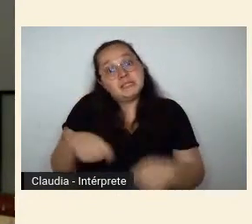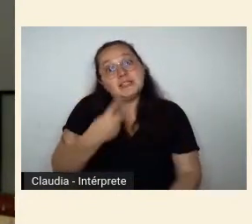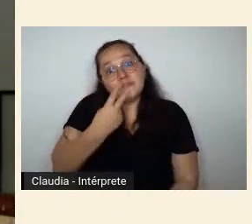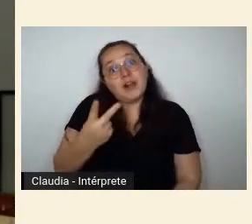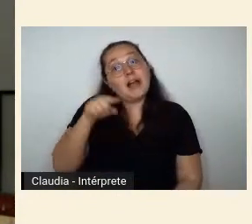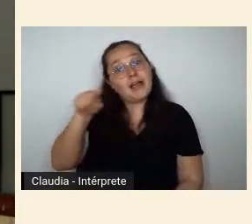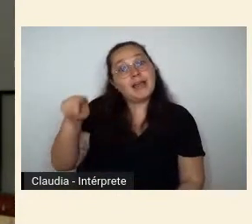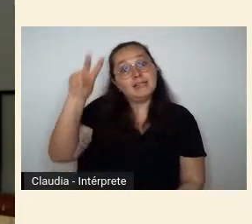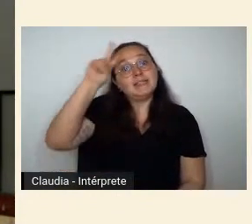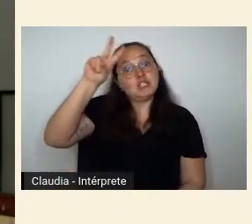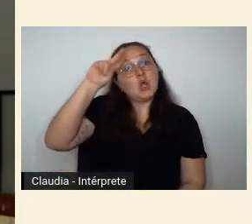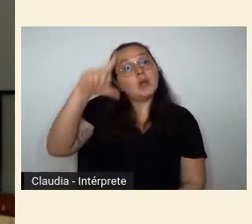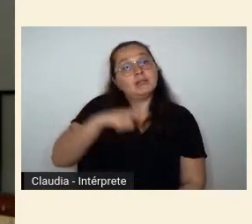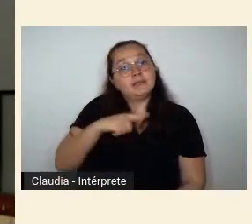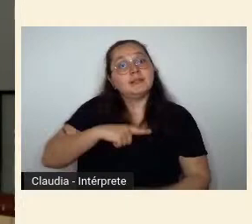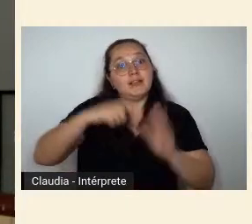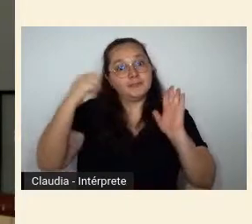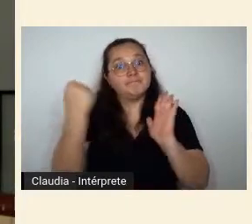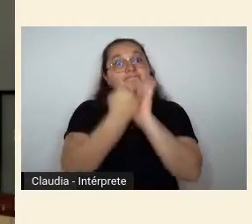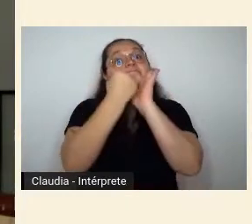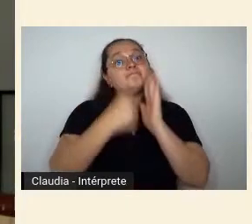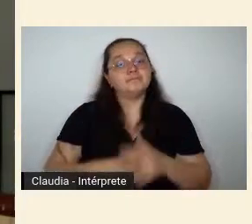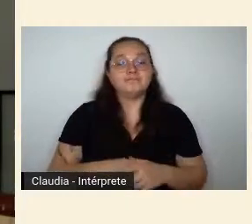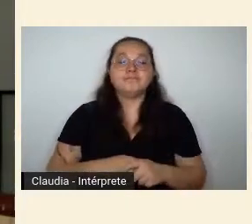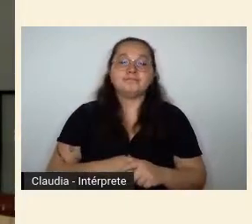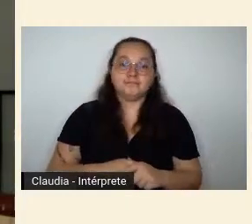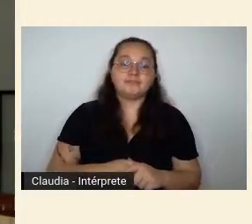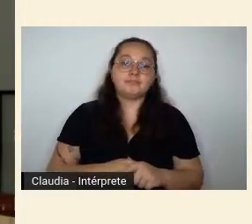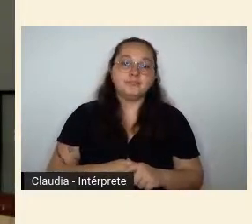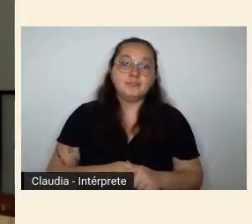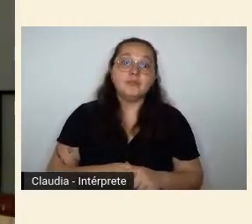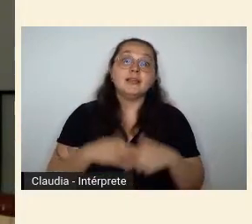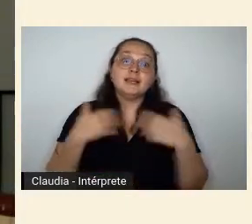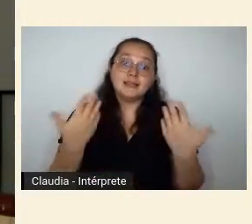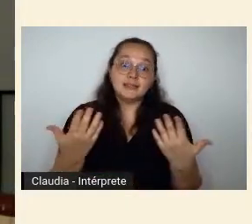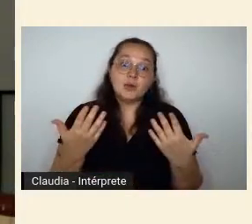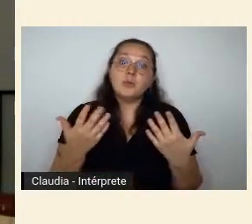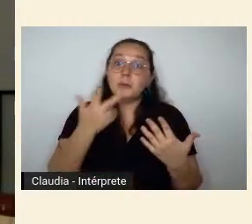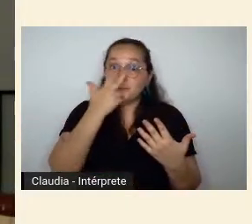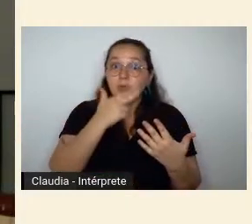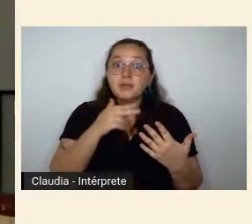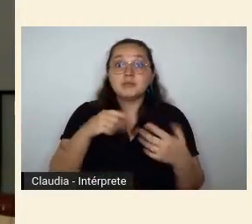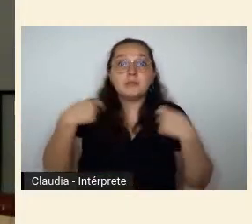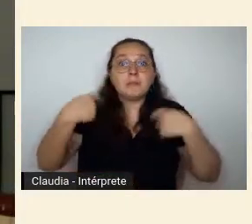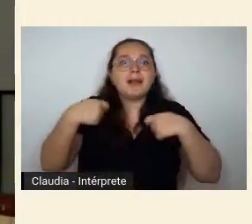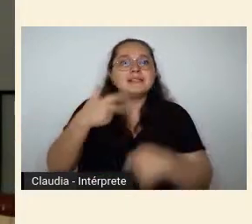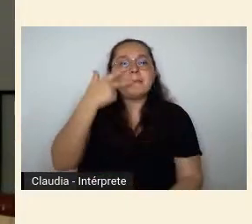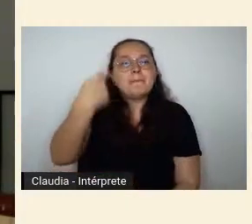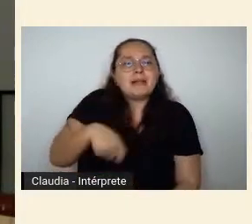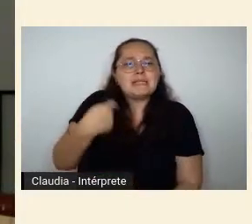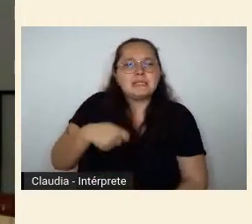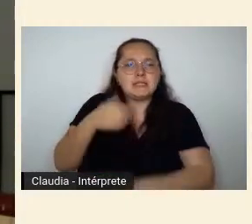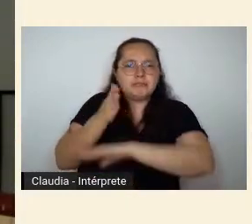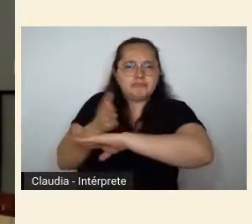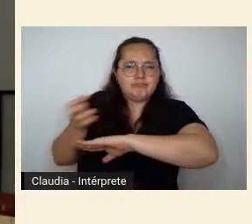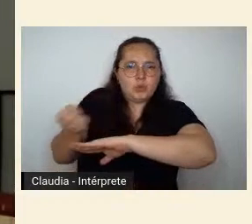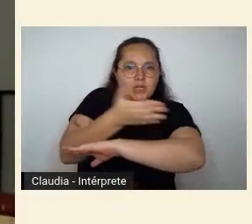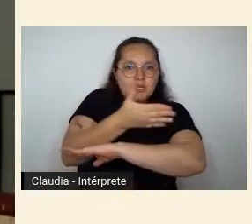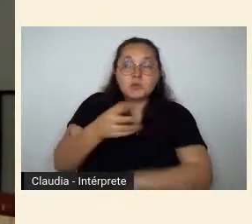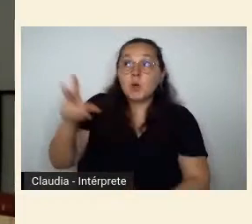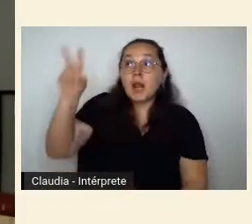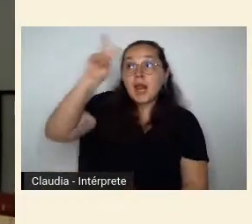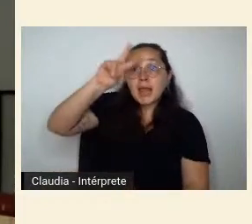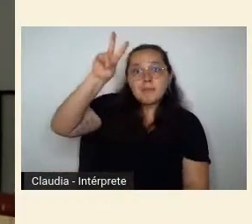fecha aspas trata-se portanto de exumar o suposto cadáver não é à toa que essa abordagem